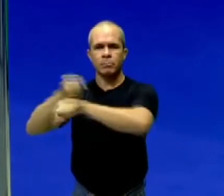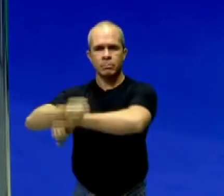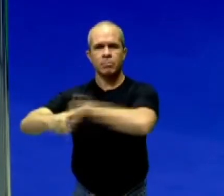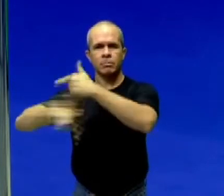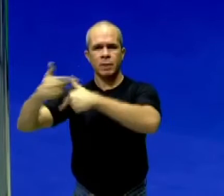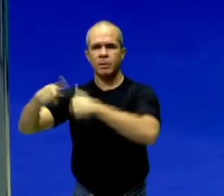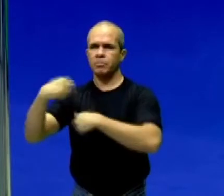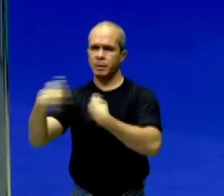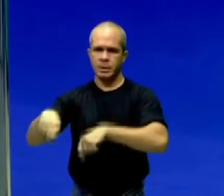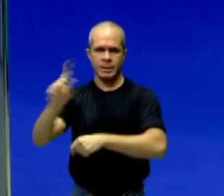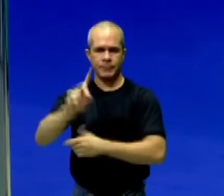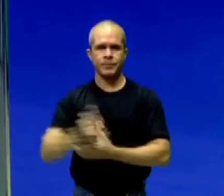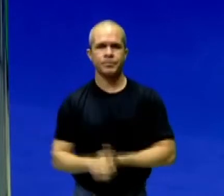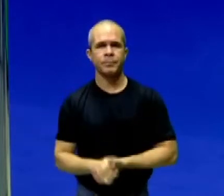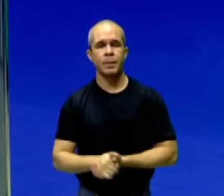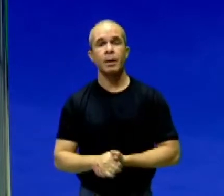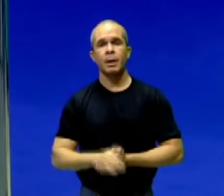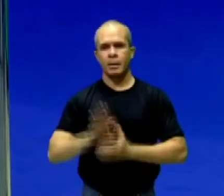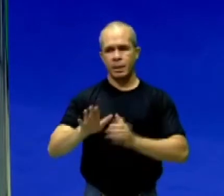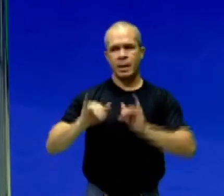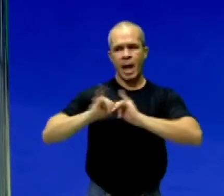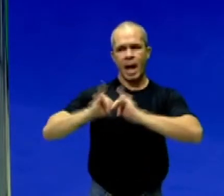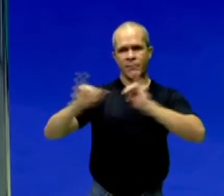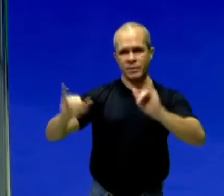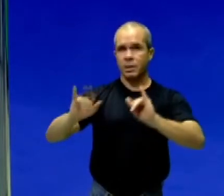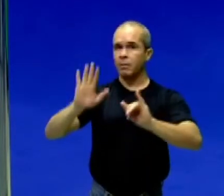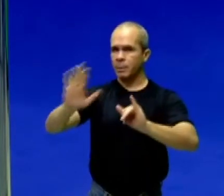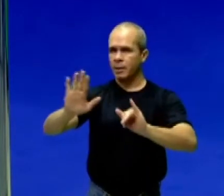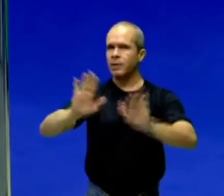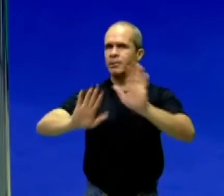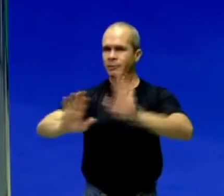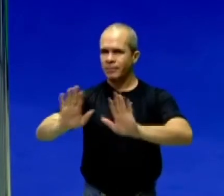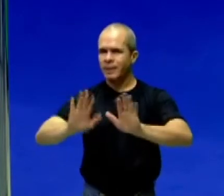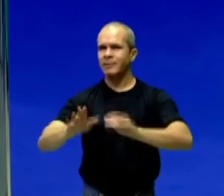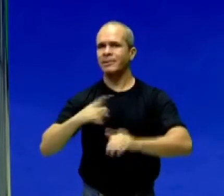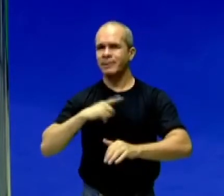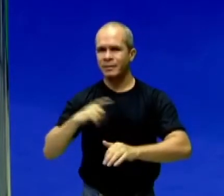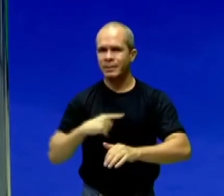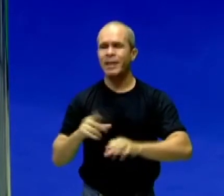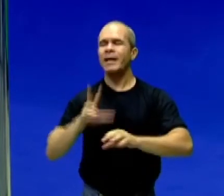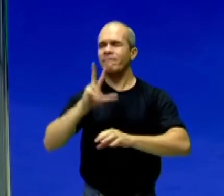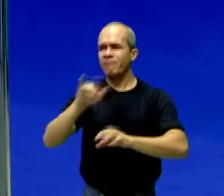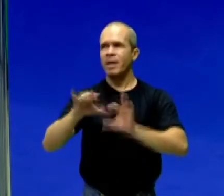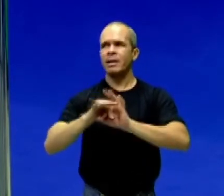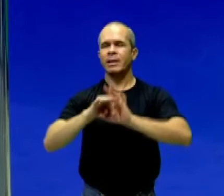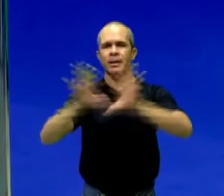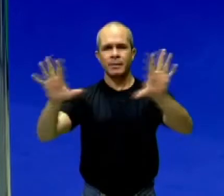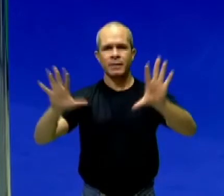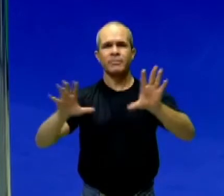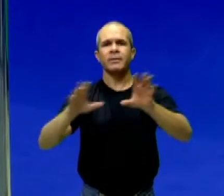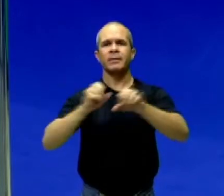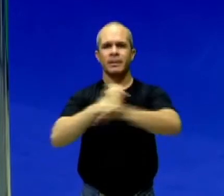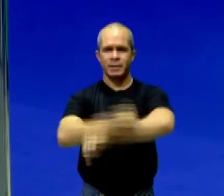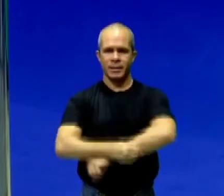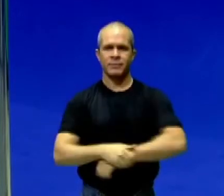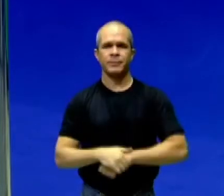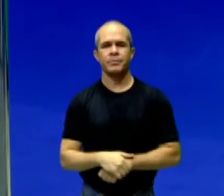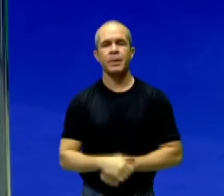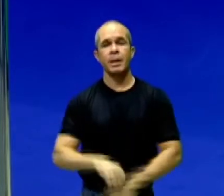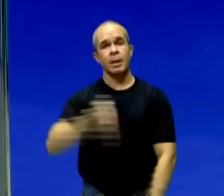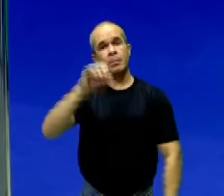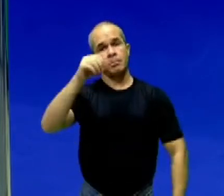escravos. E esta lei foi como se avisasse, olha, está chegando o momento que vai ter que ser abolido mesmo a escravidão. E aí, em